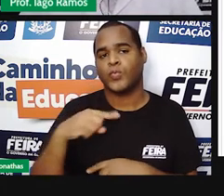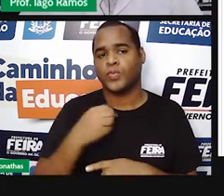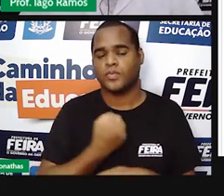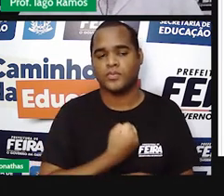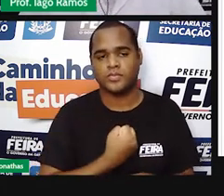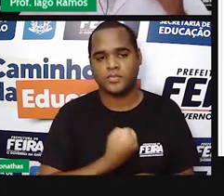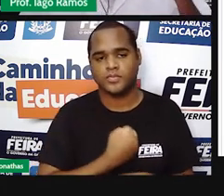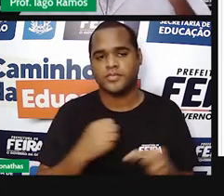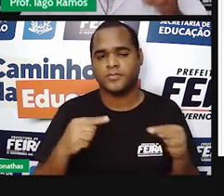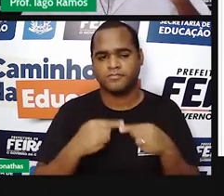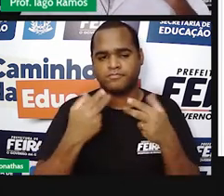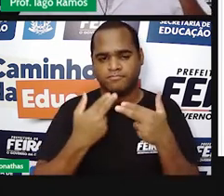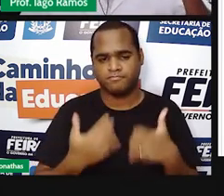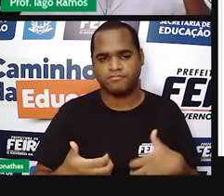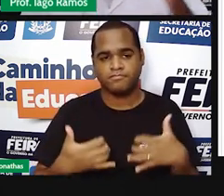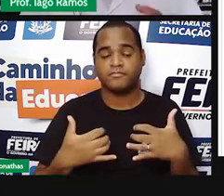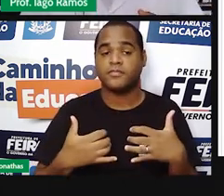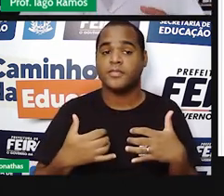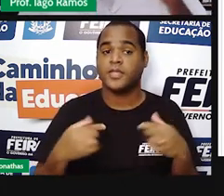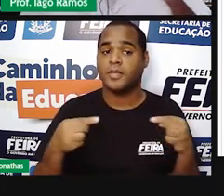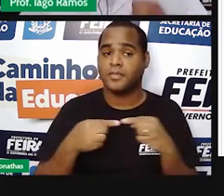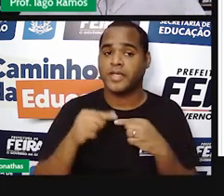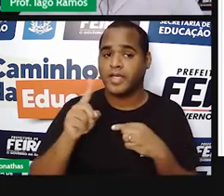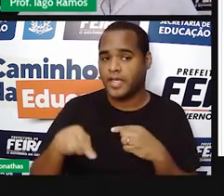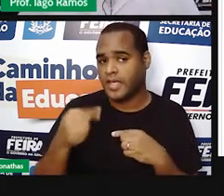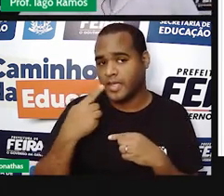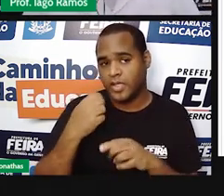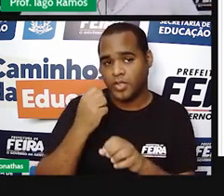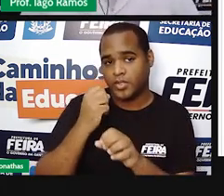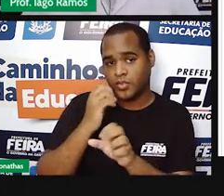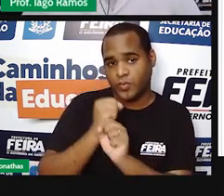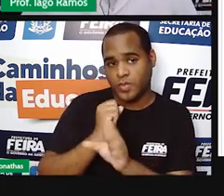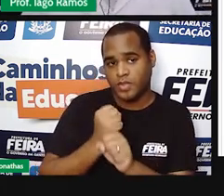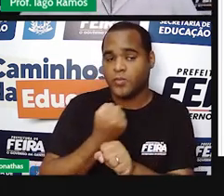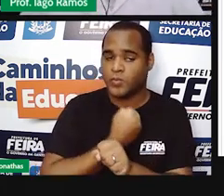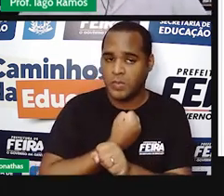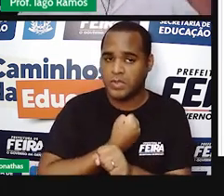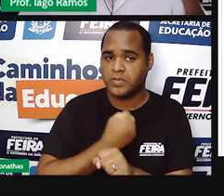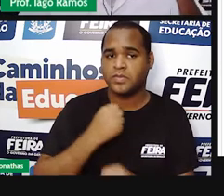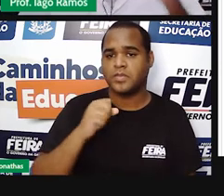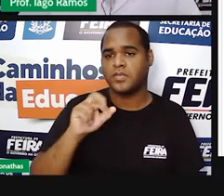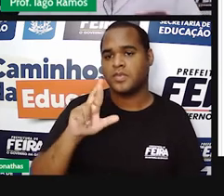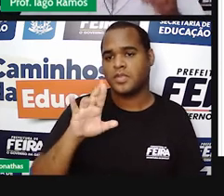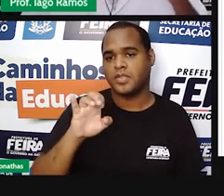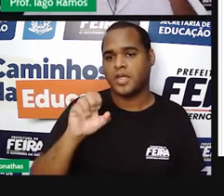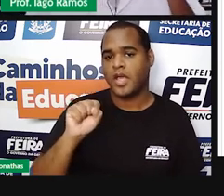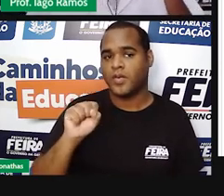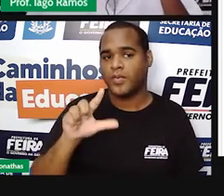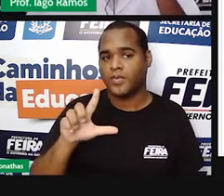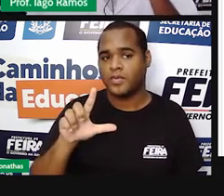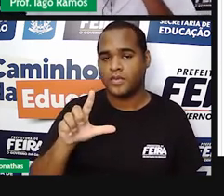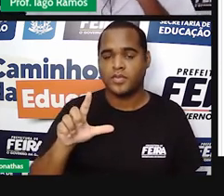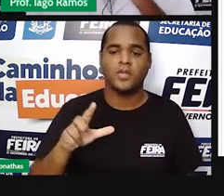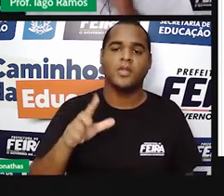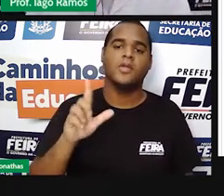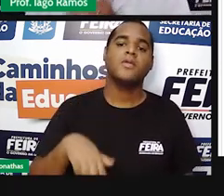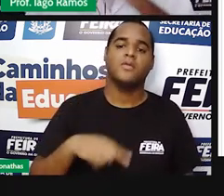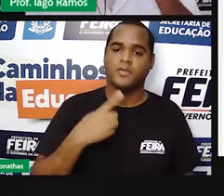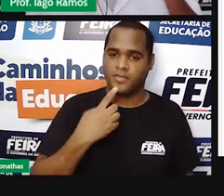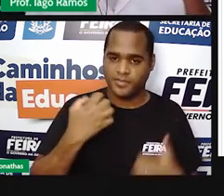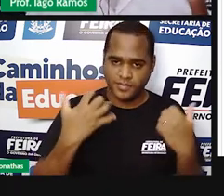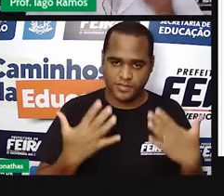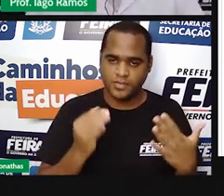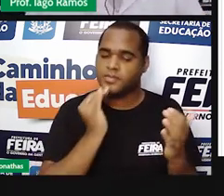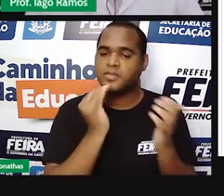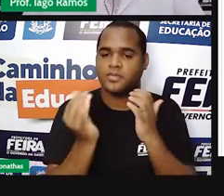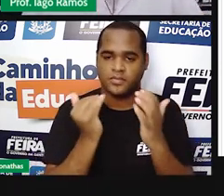naturais são números reais, né? E é a forma de representar um número real